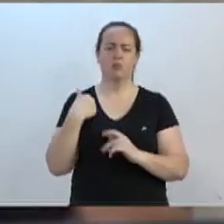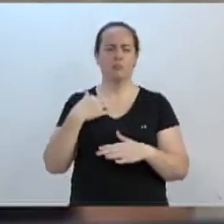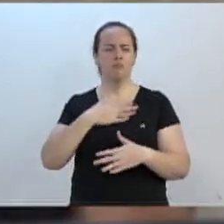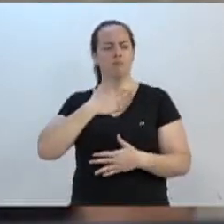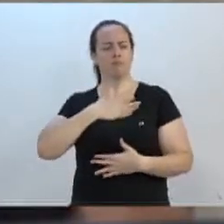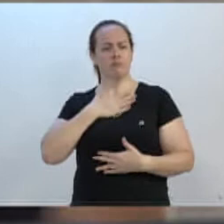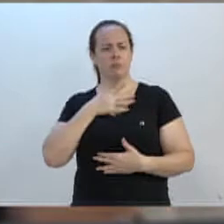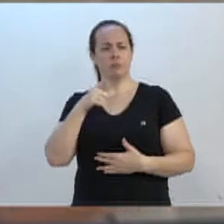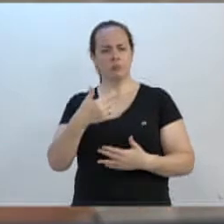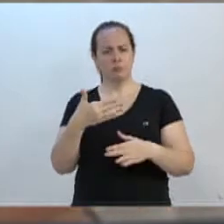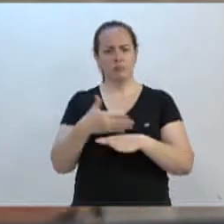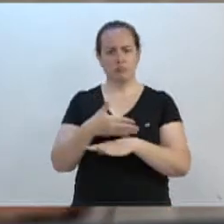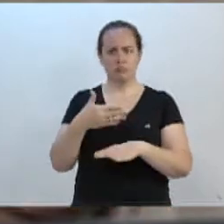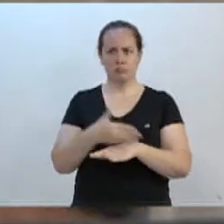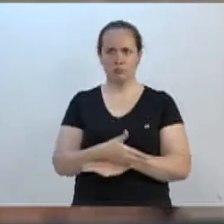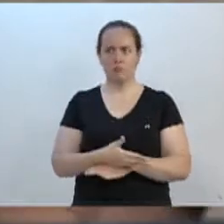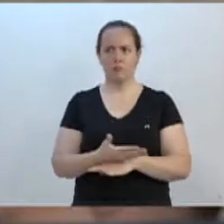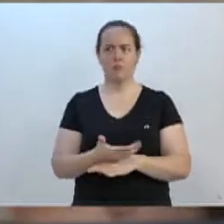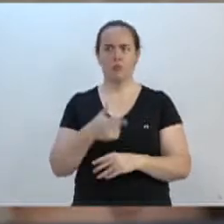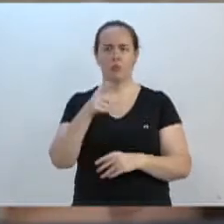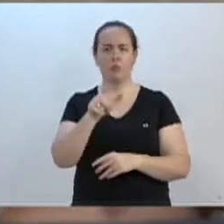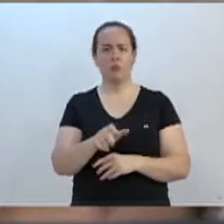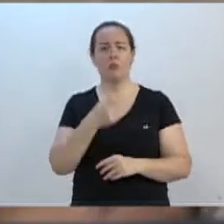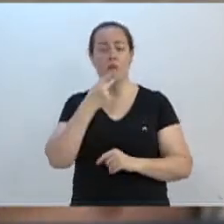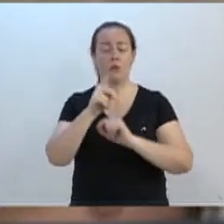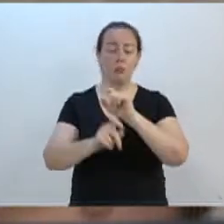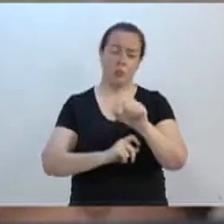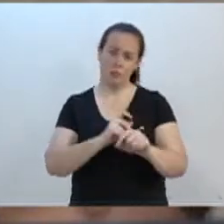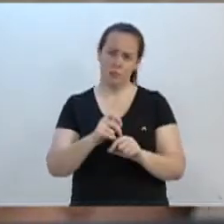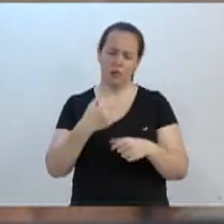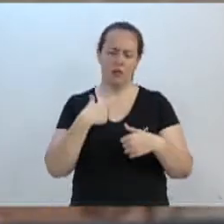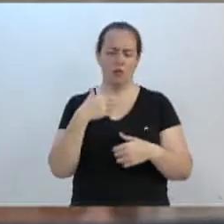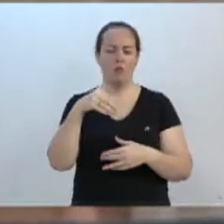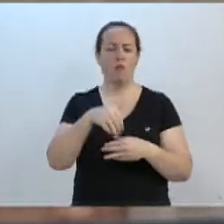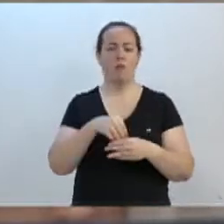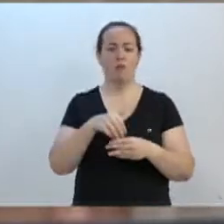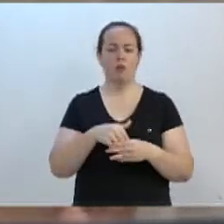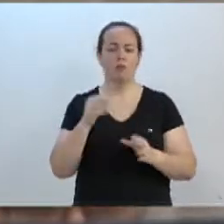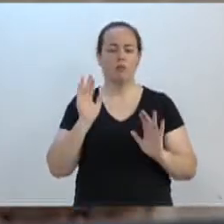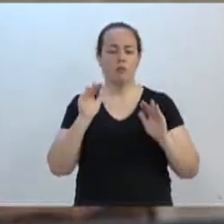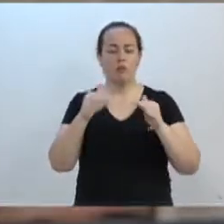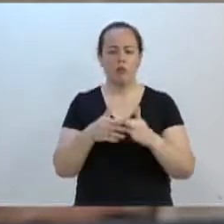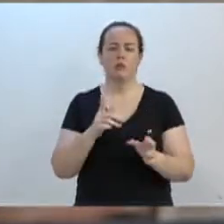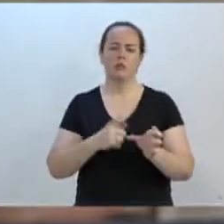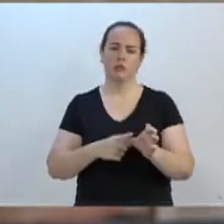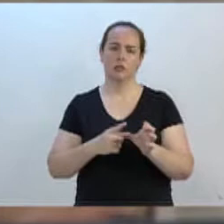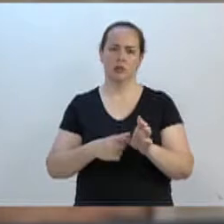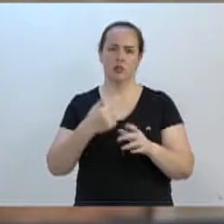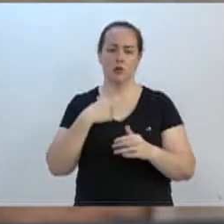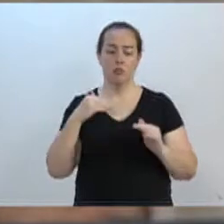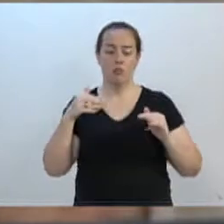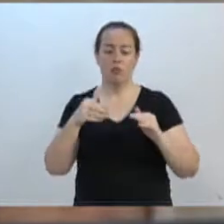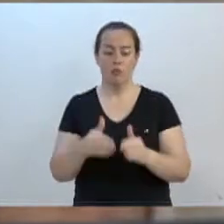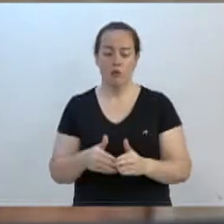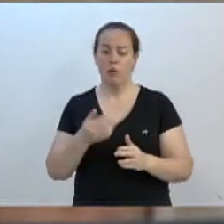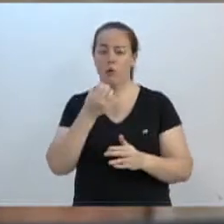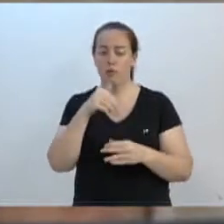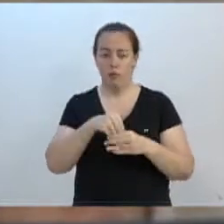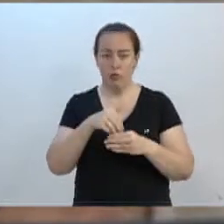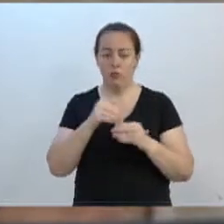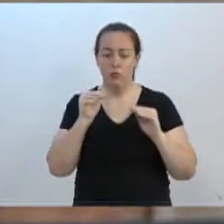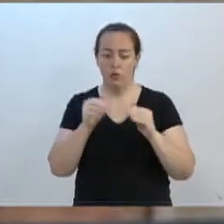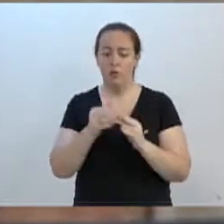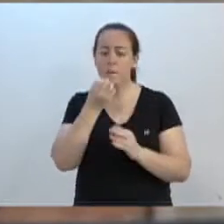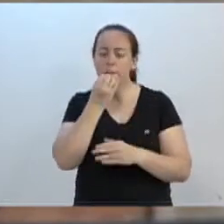o senhor como relator por 30 dias, o senhor falou o seguinte, eu voto pela cidade, eu voto pelo bem da cidade. E o senhor sempre se